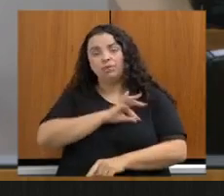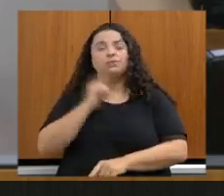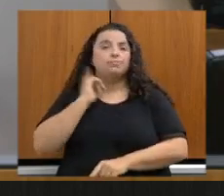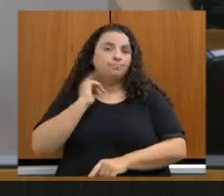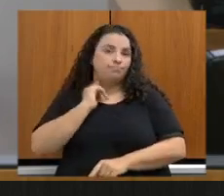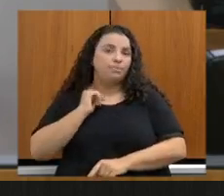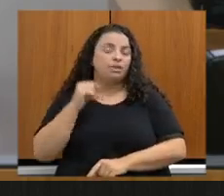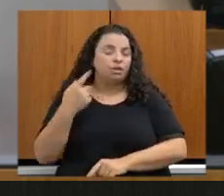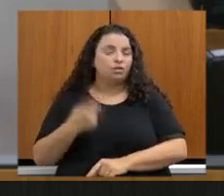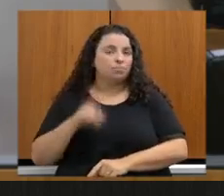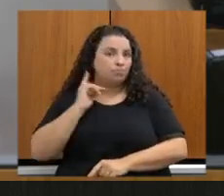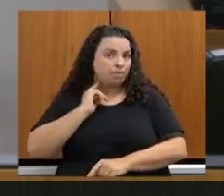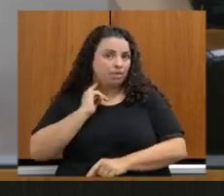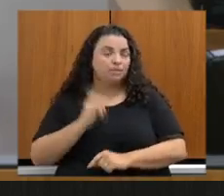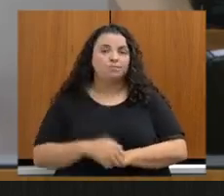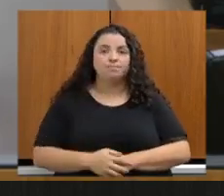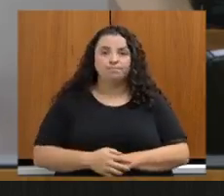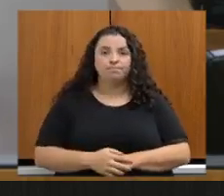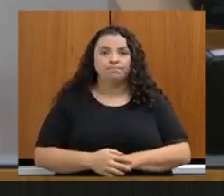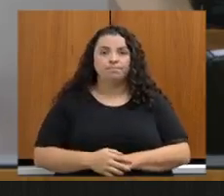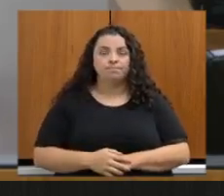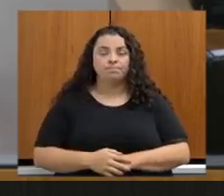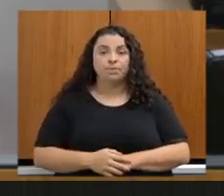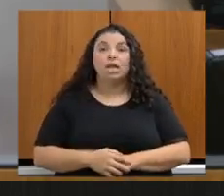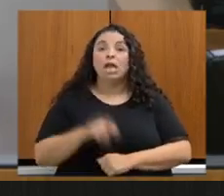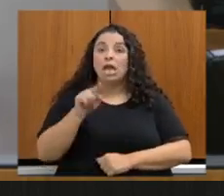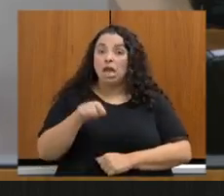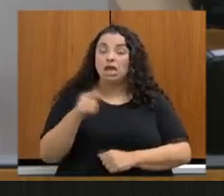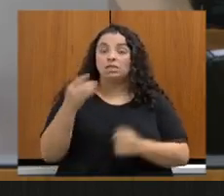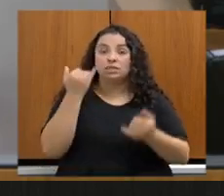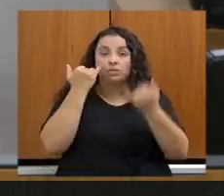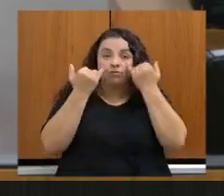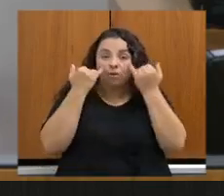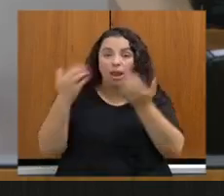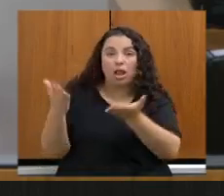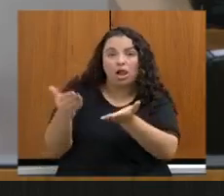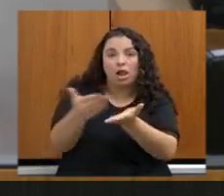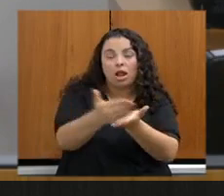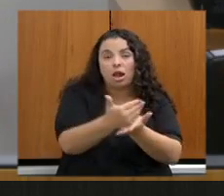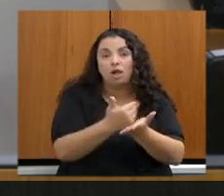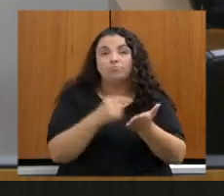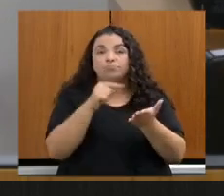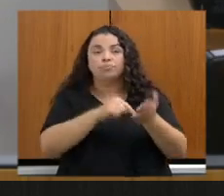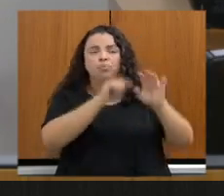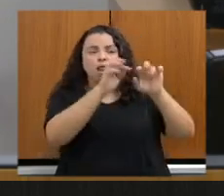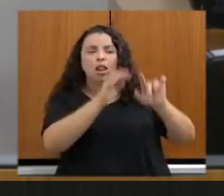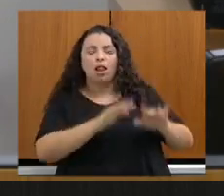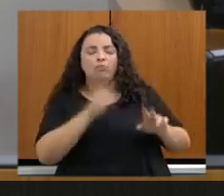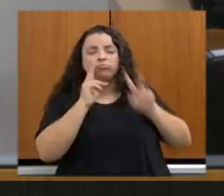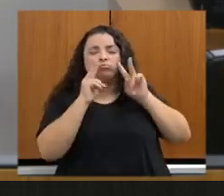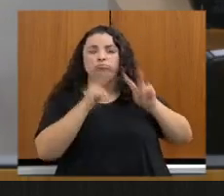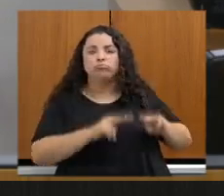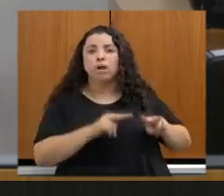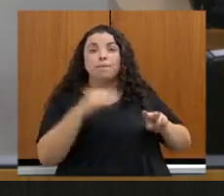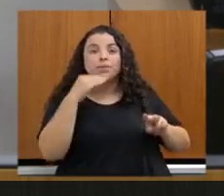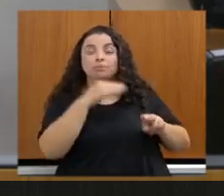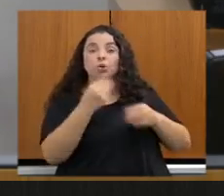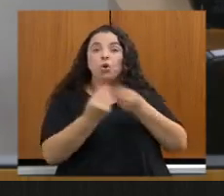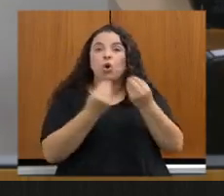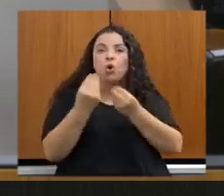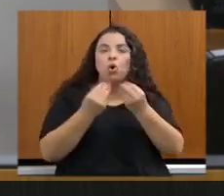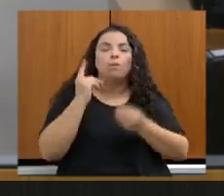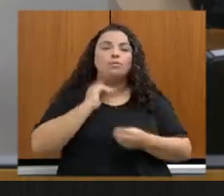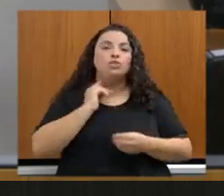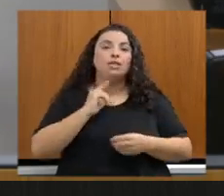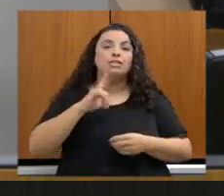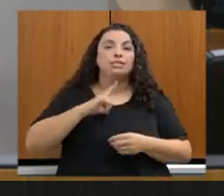Através desses dados, será possível perceber como o Estado de Minas Gerais possui em seu território diferentes níveis de vulnerabilidades e